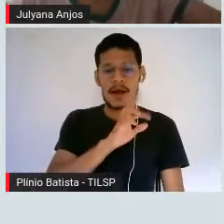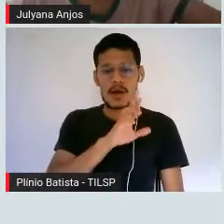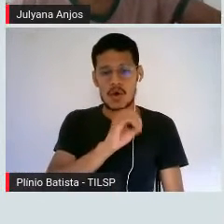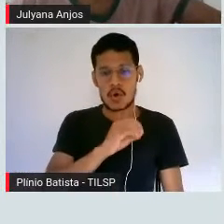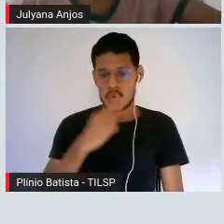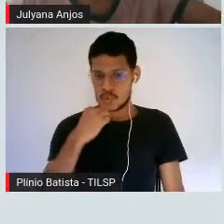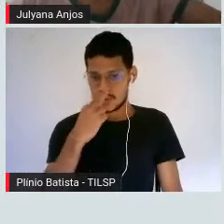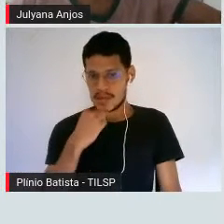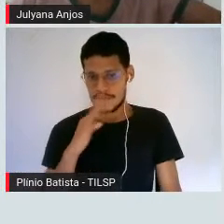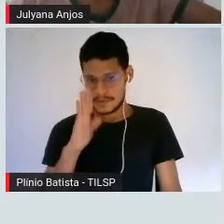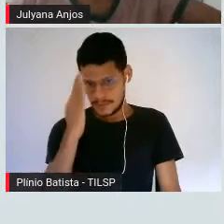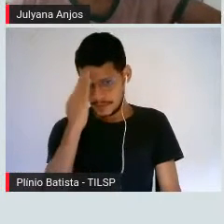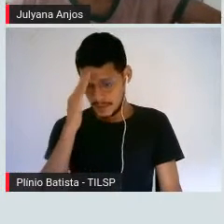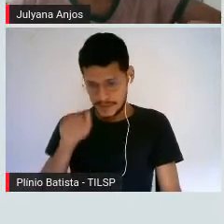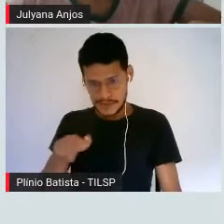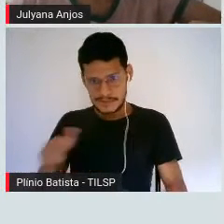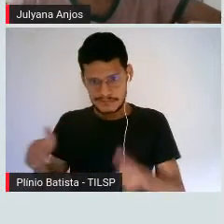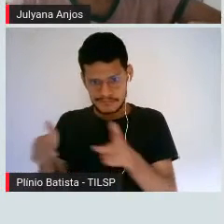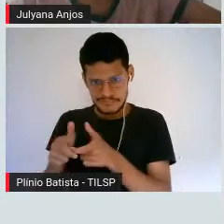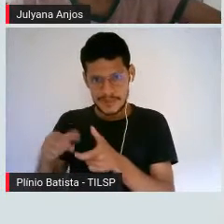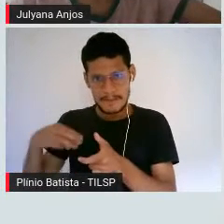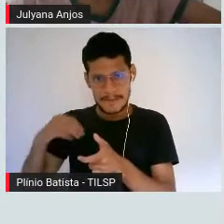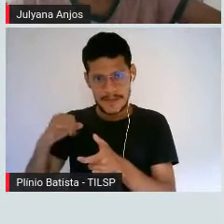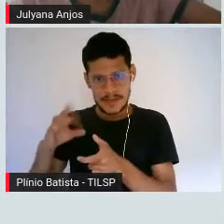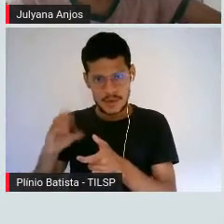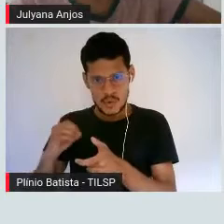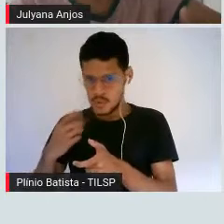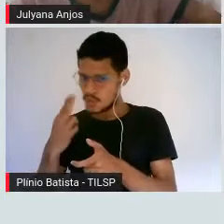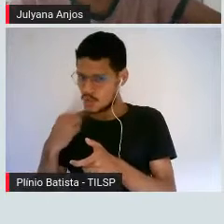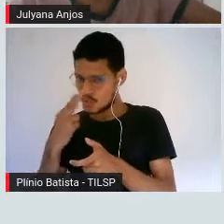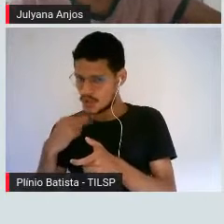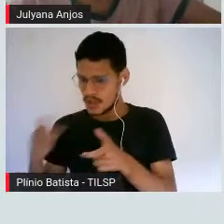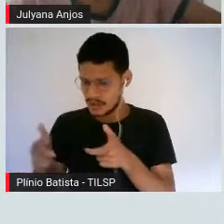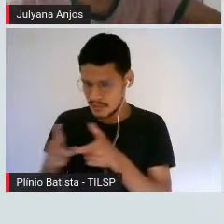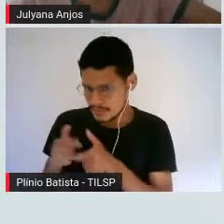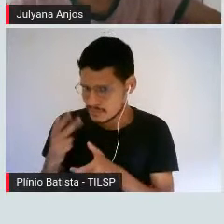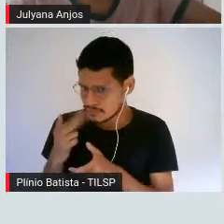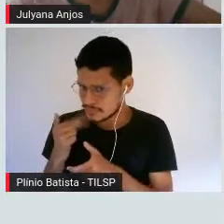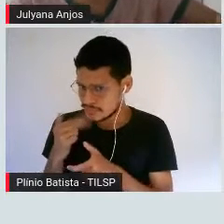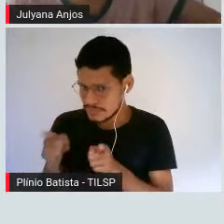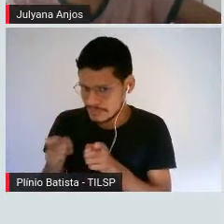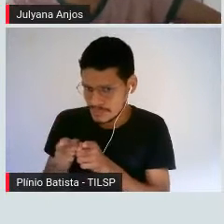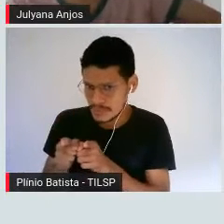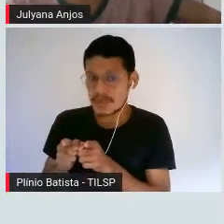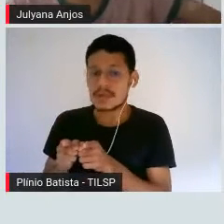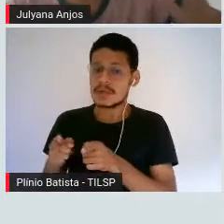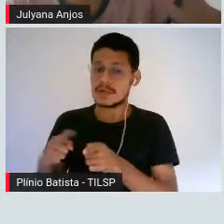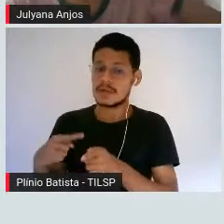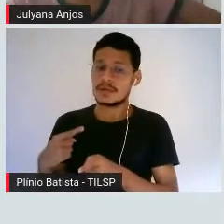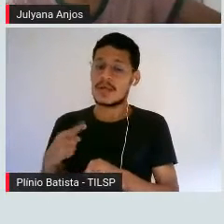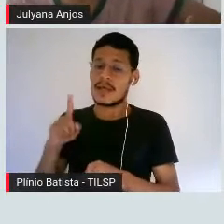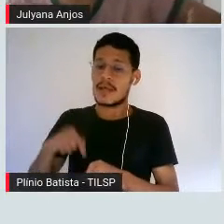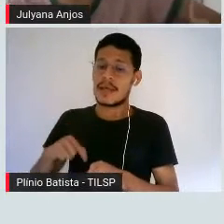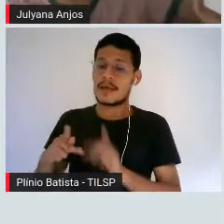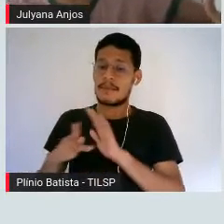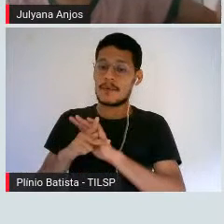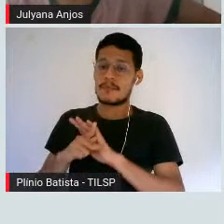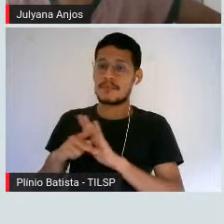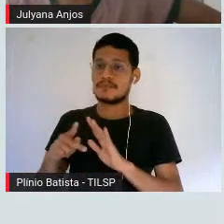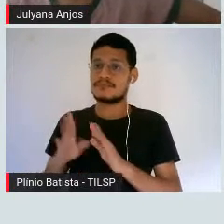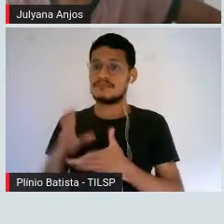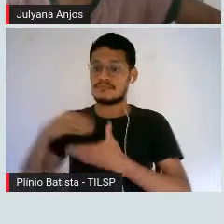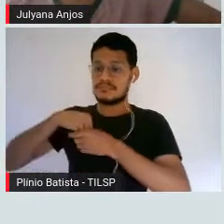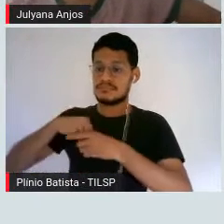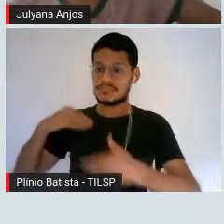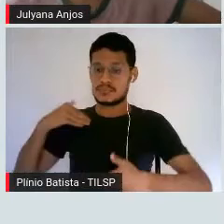que a gente necessita, os micronutrientes, eles são aqueles que o nosso organismo,